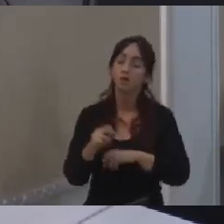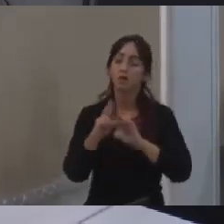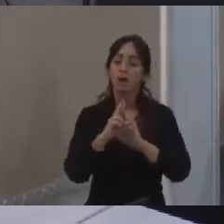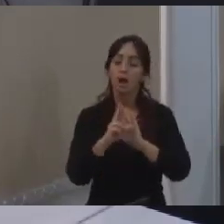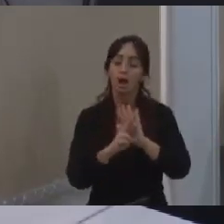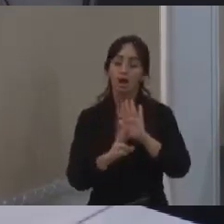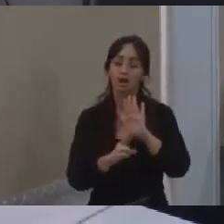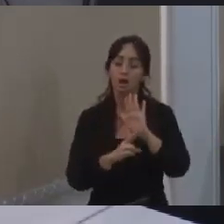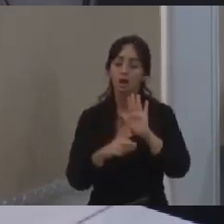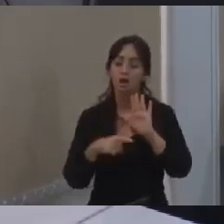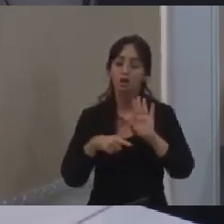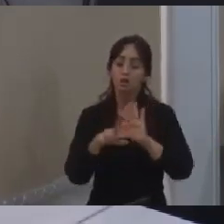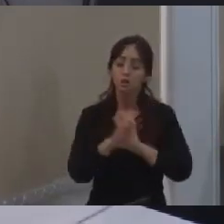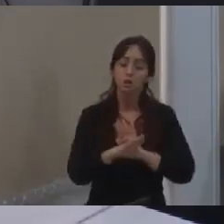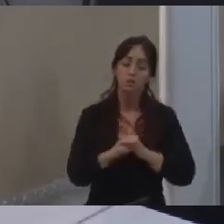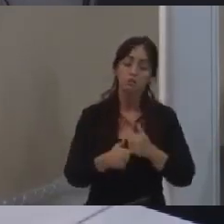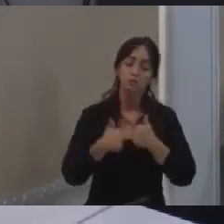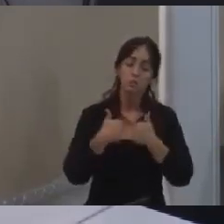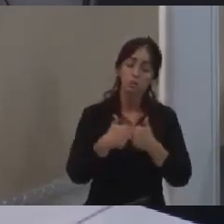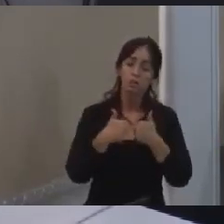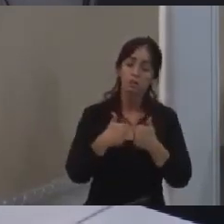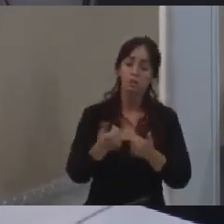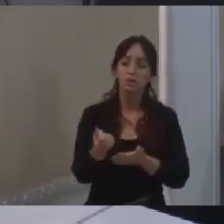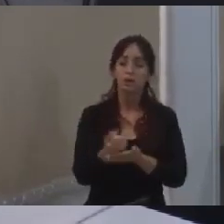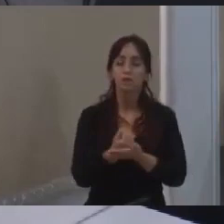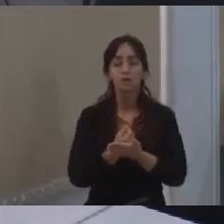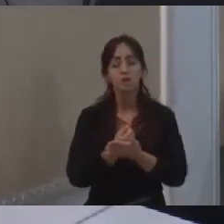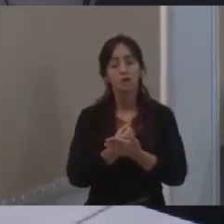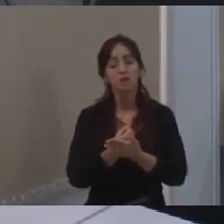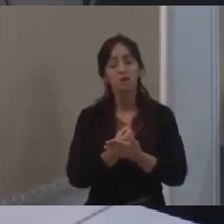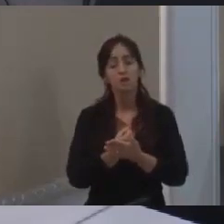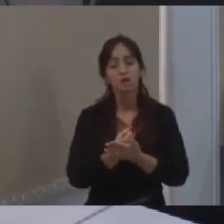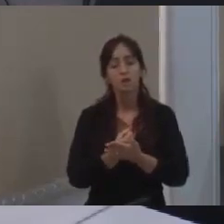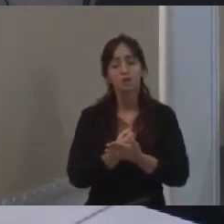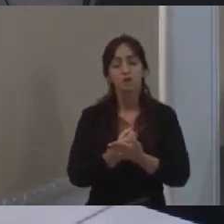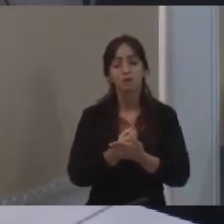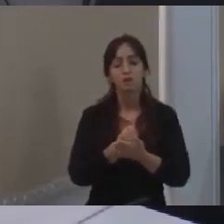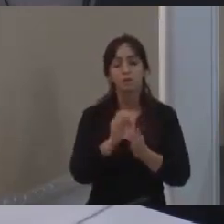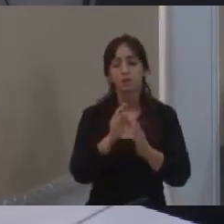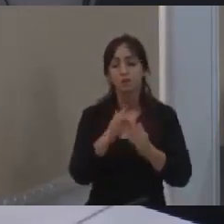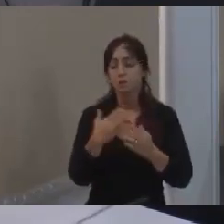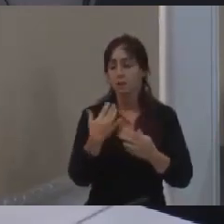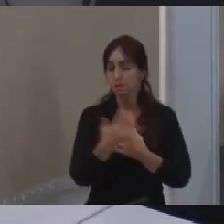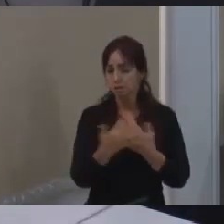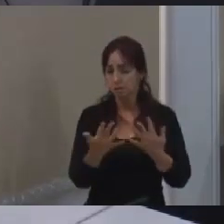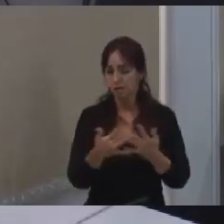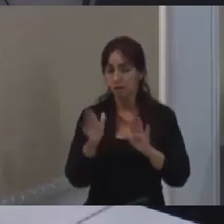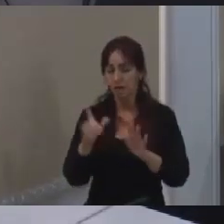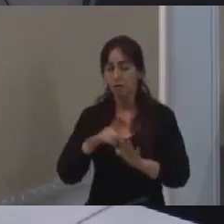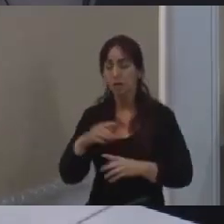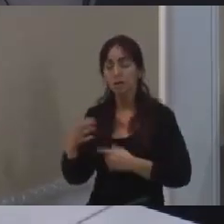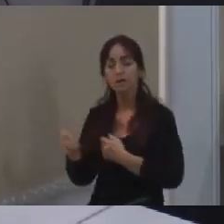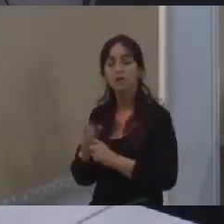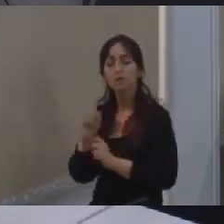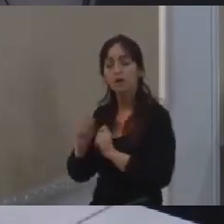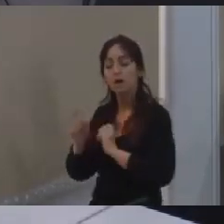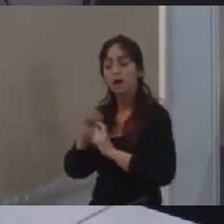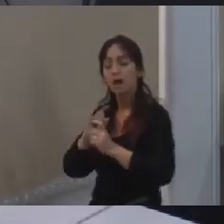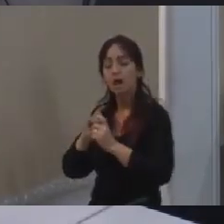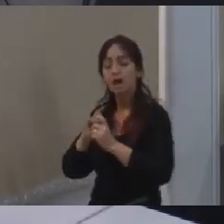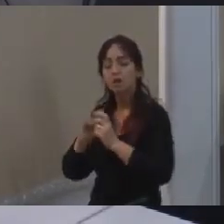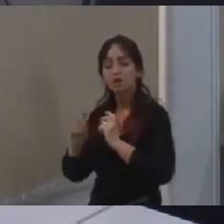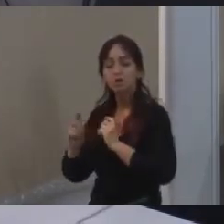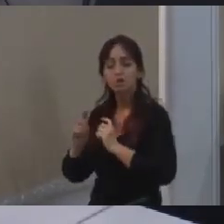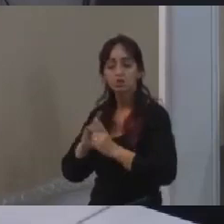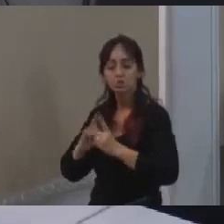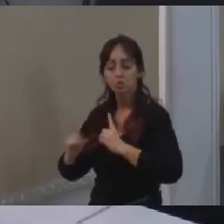um cenário favorável das finanças da cidade. E agora, quando a gente vem para a discussão da LOA 2024, a gente já vem com